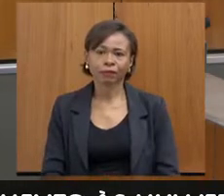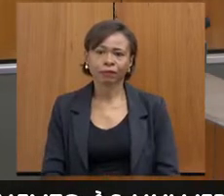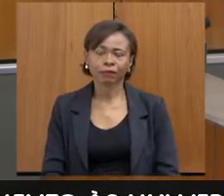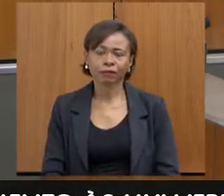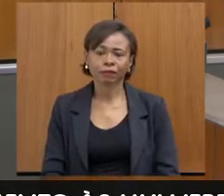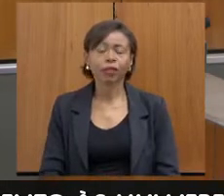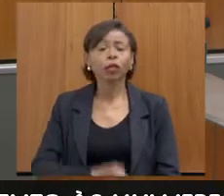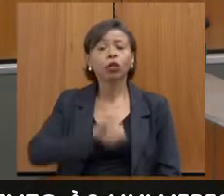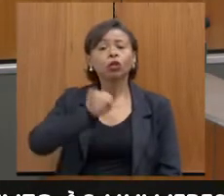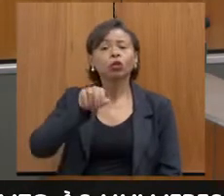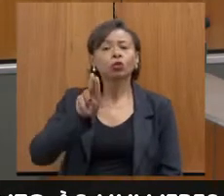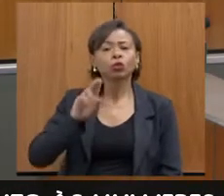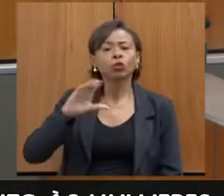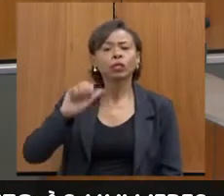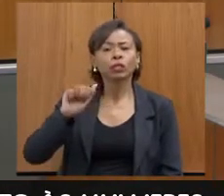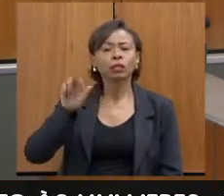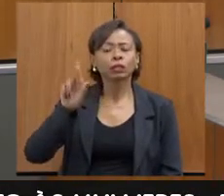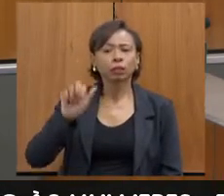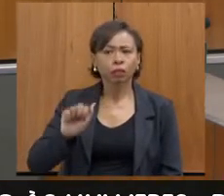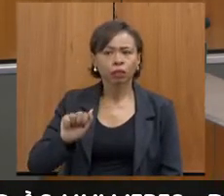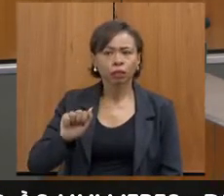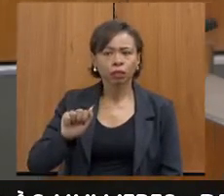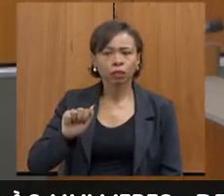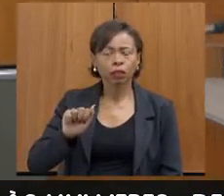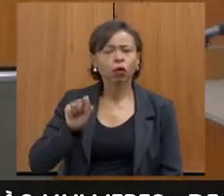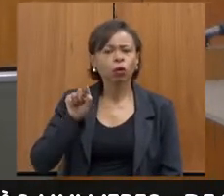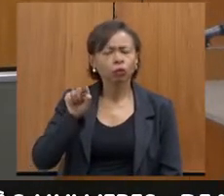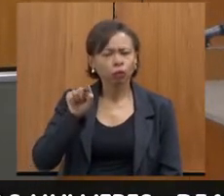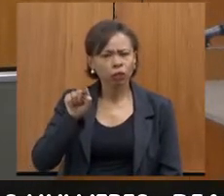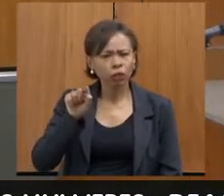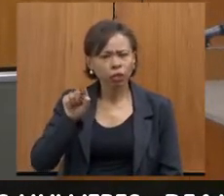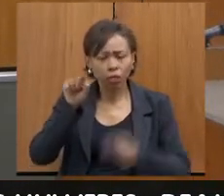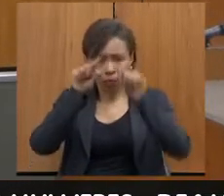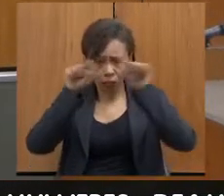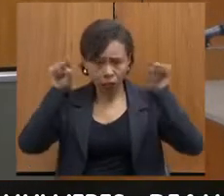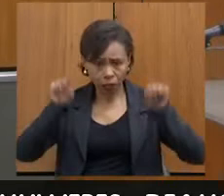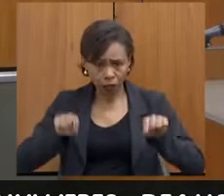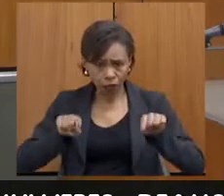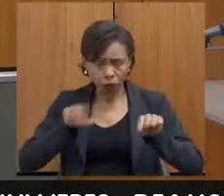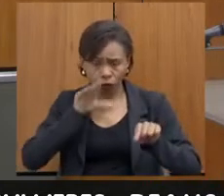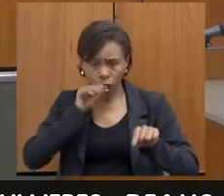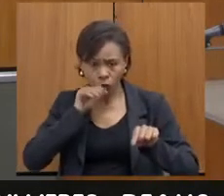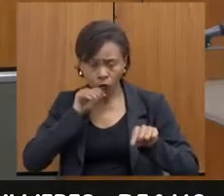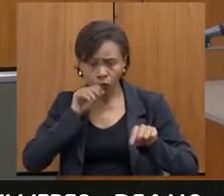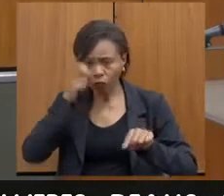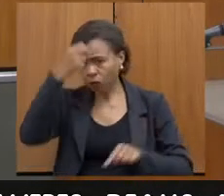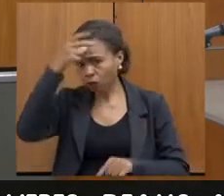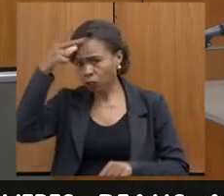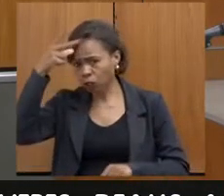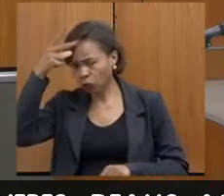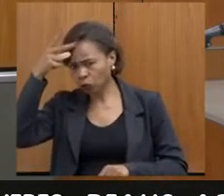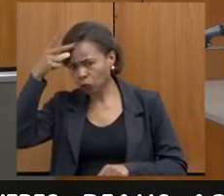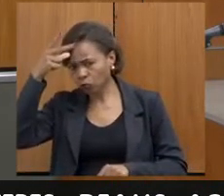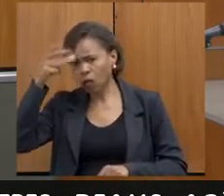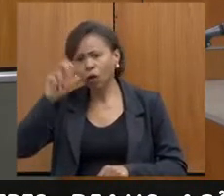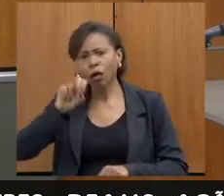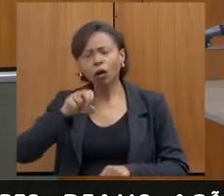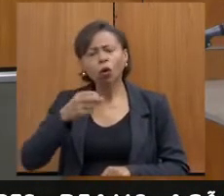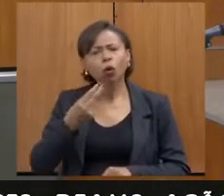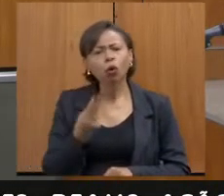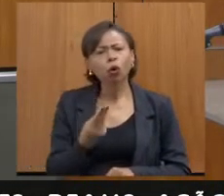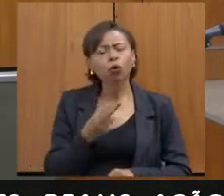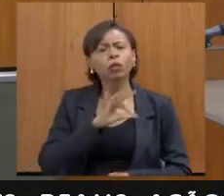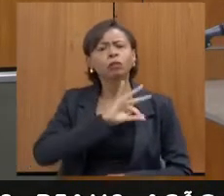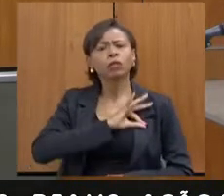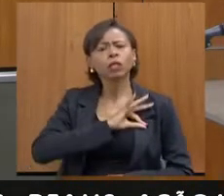O Jussiara, você é servidora da Prefeitura Municipal ou você é servidora da